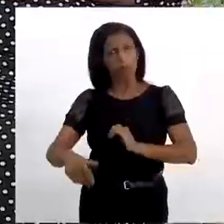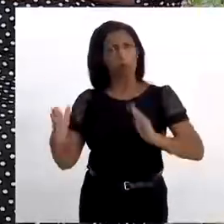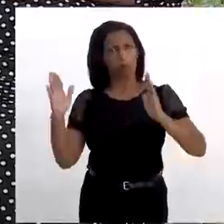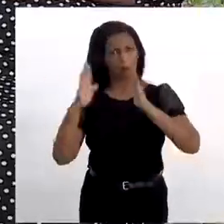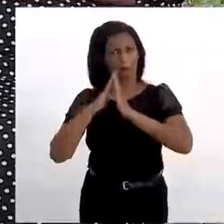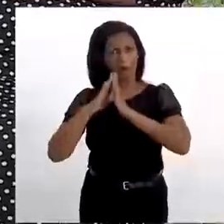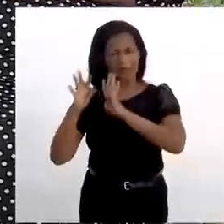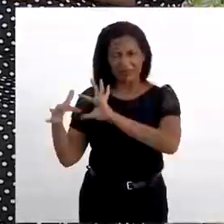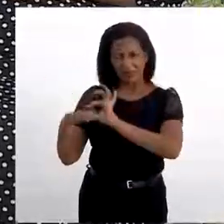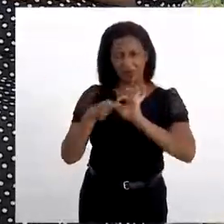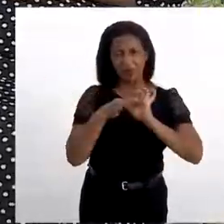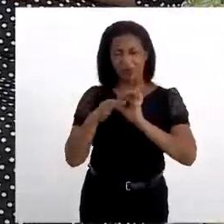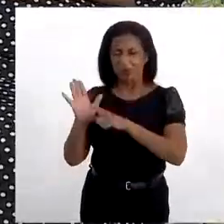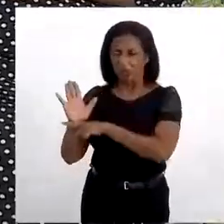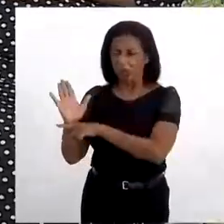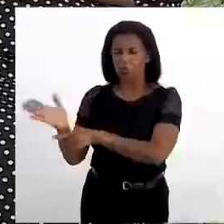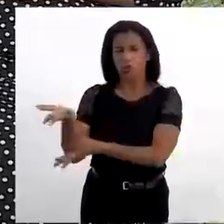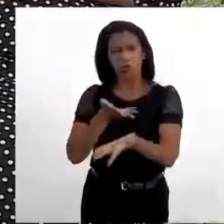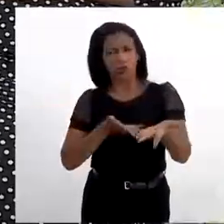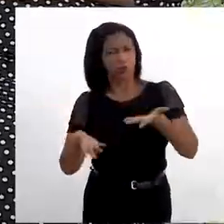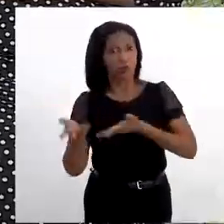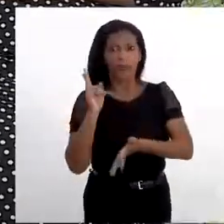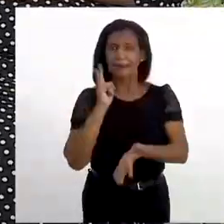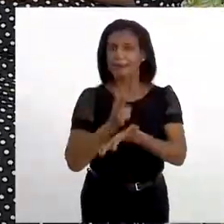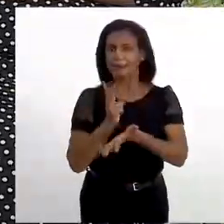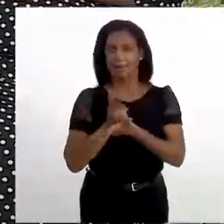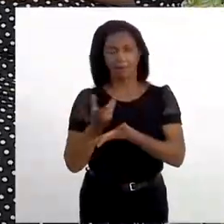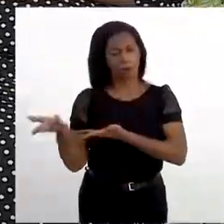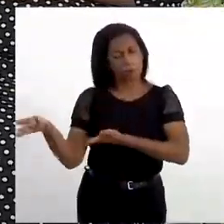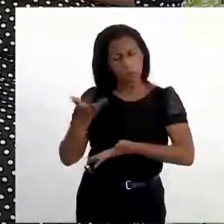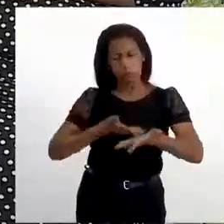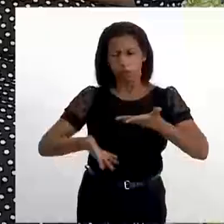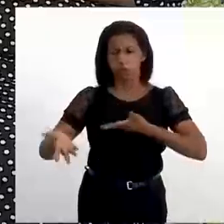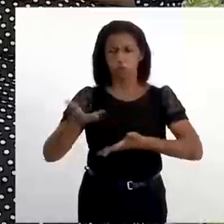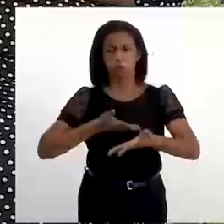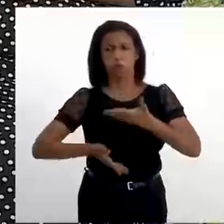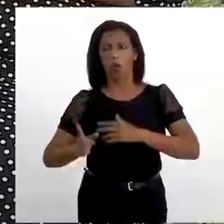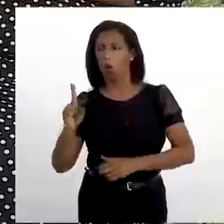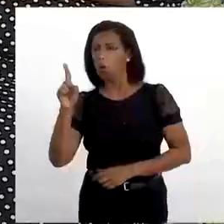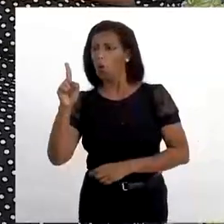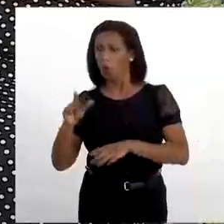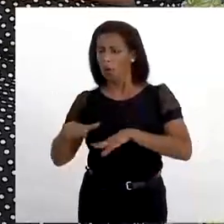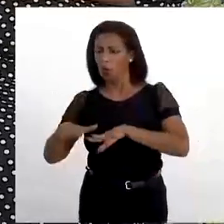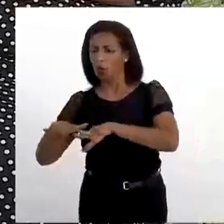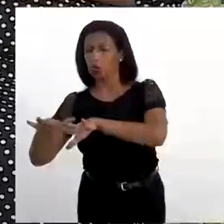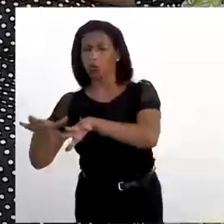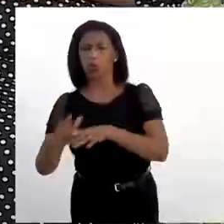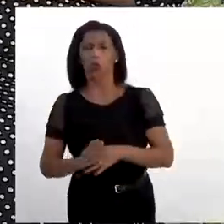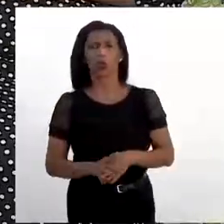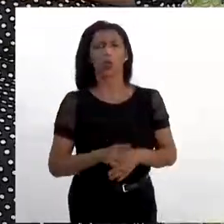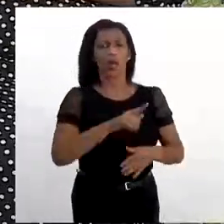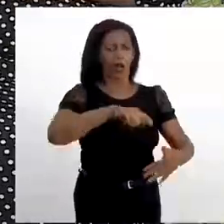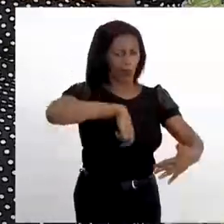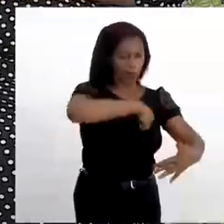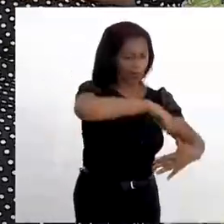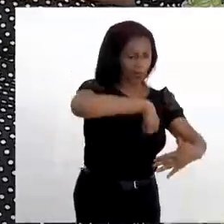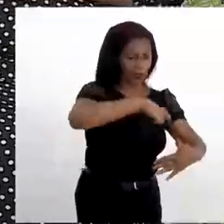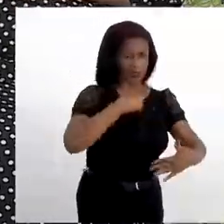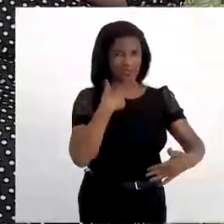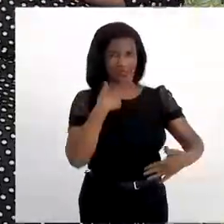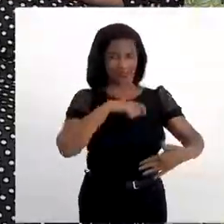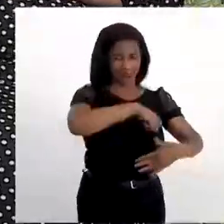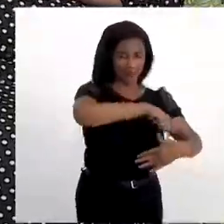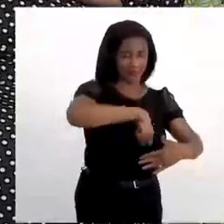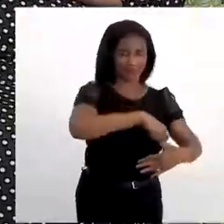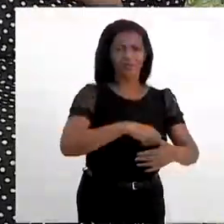casa se unindo e ajudando os outros. Nós sempre fizemos isso. Uma que costura, a outra que cozinha,